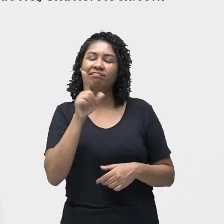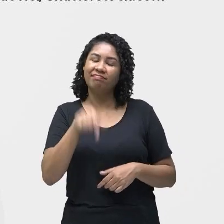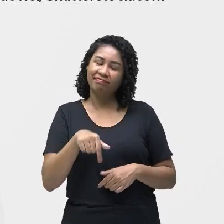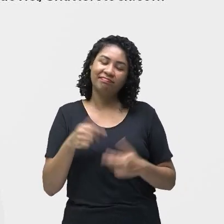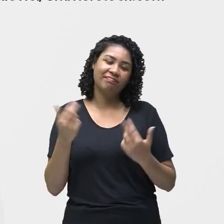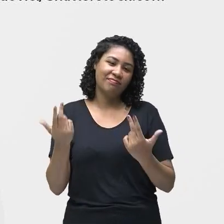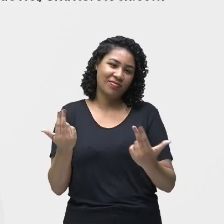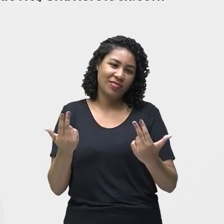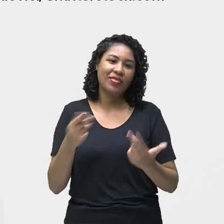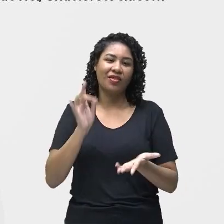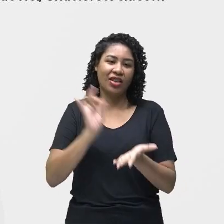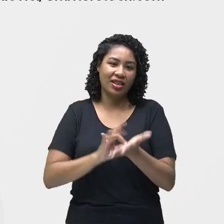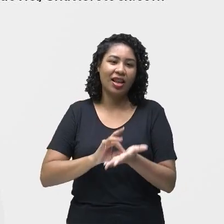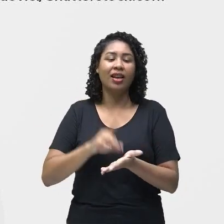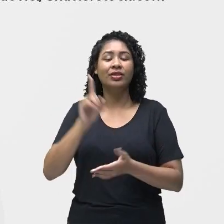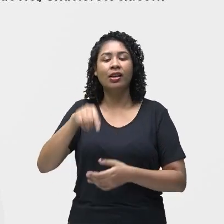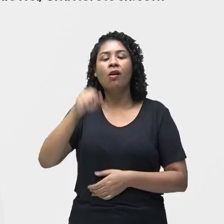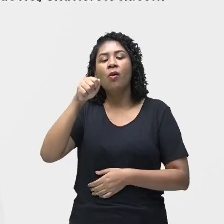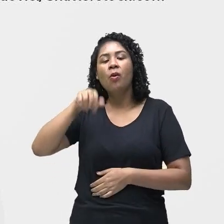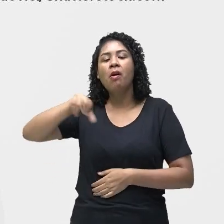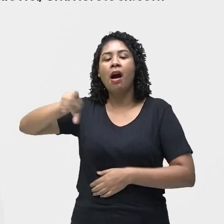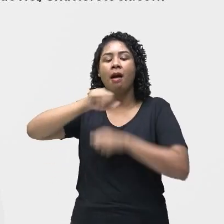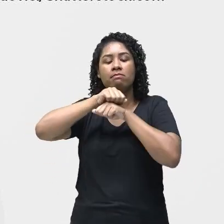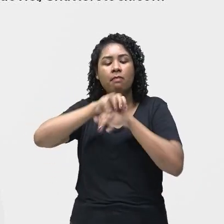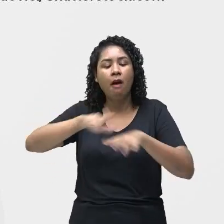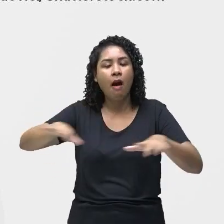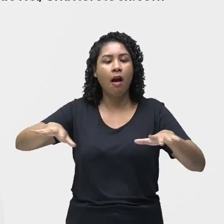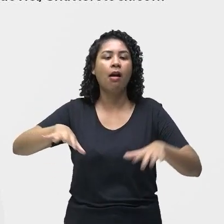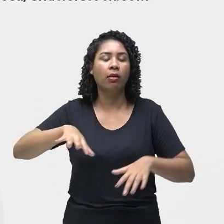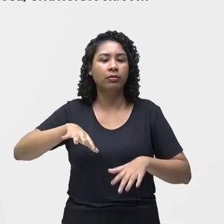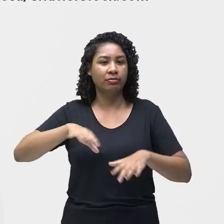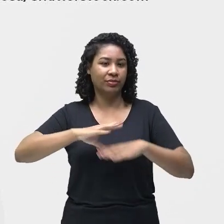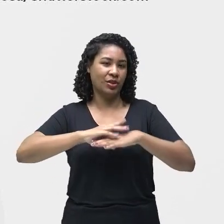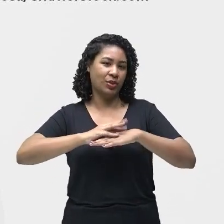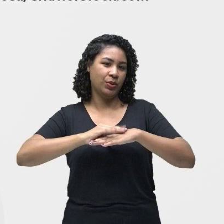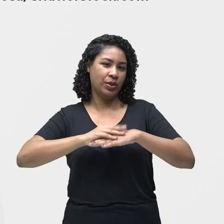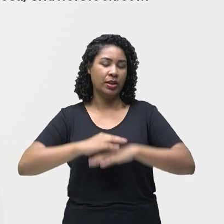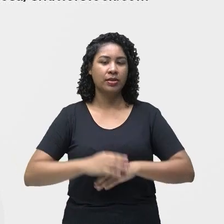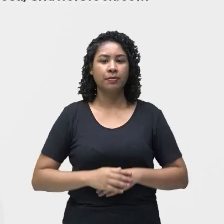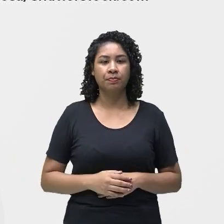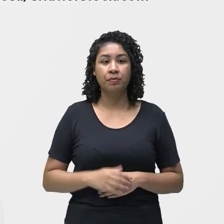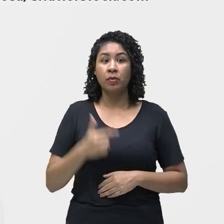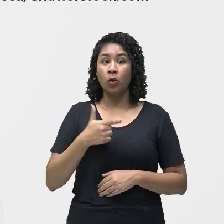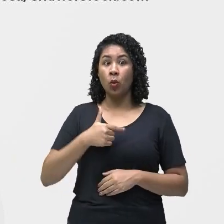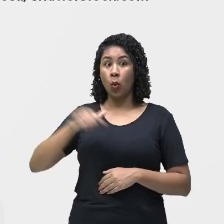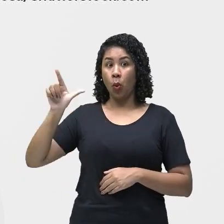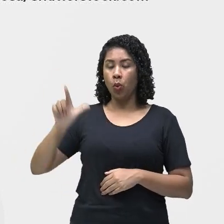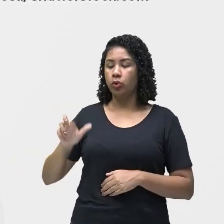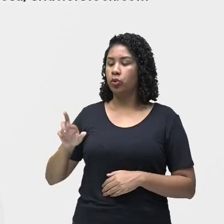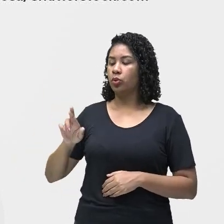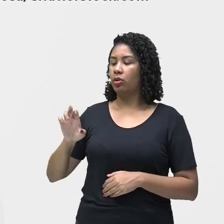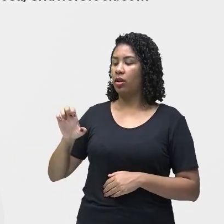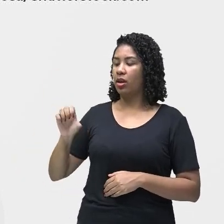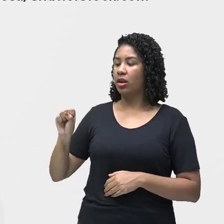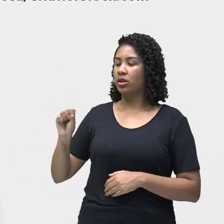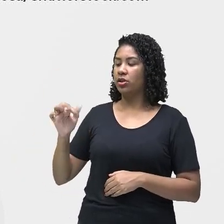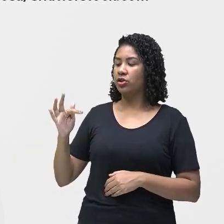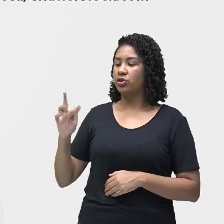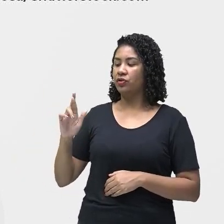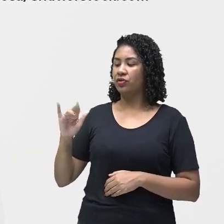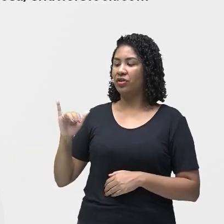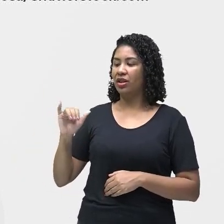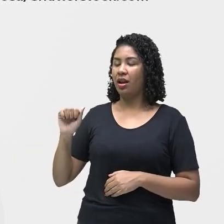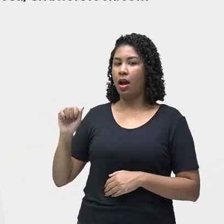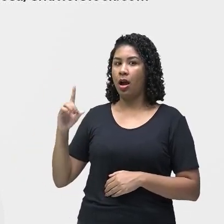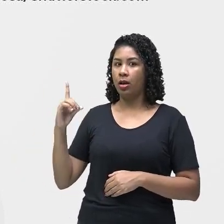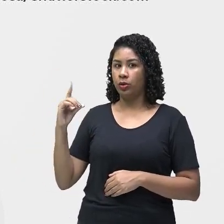doença que é veiculada pelo ar. O resfriado, que é causado por outros tipos de vírus e, geralmente,